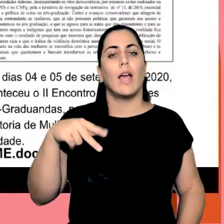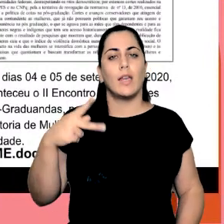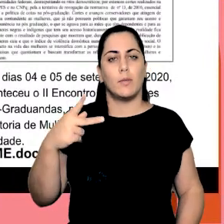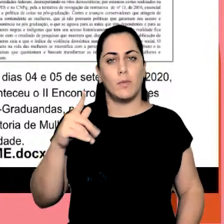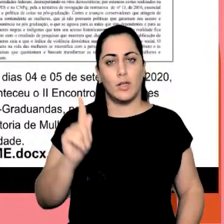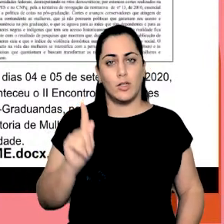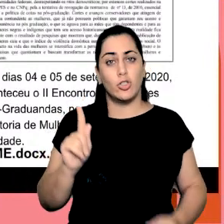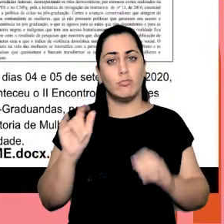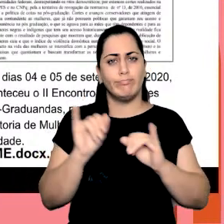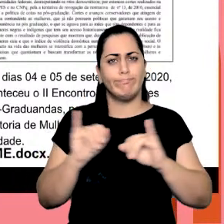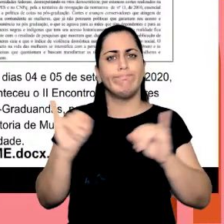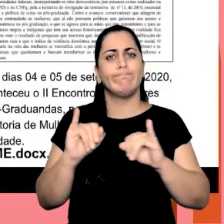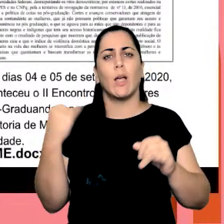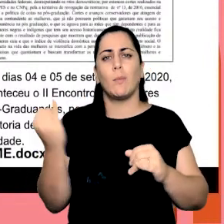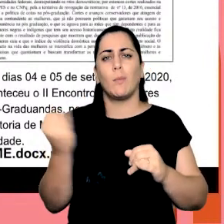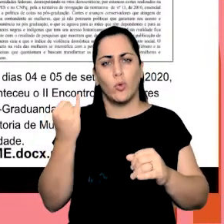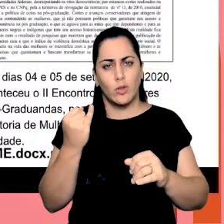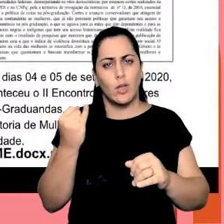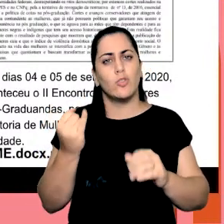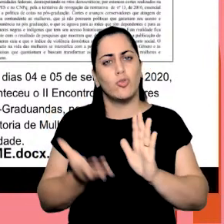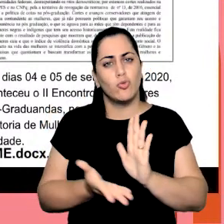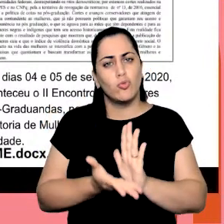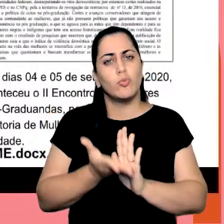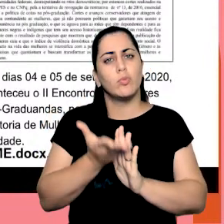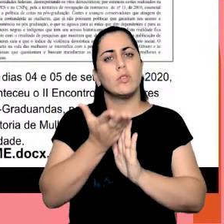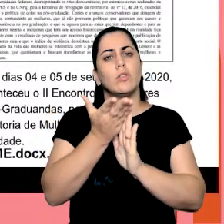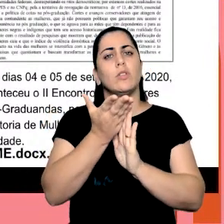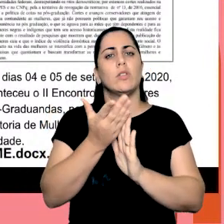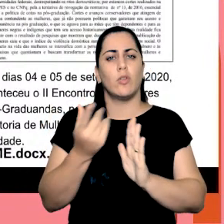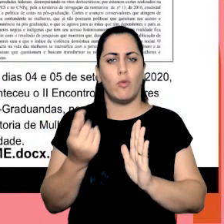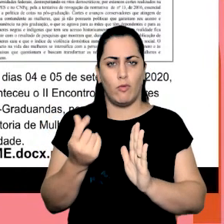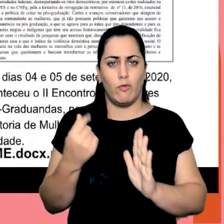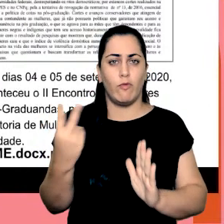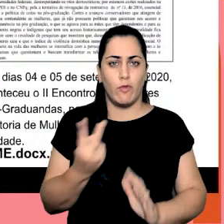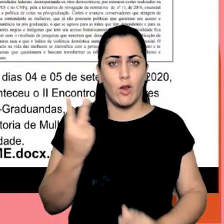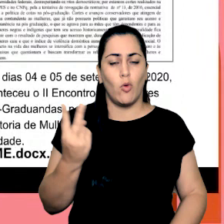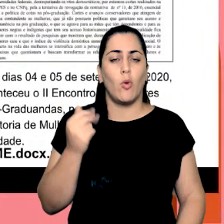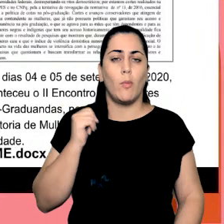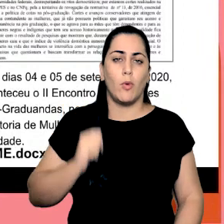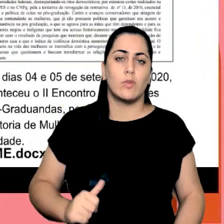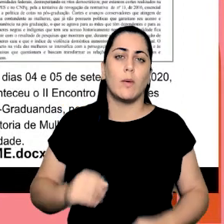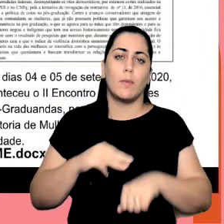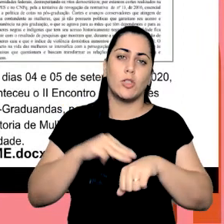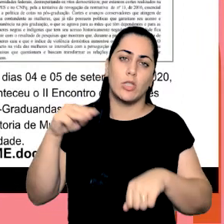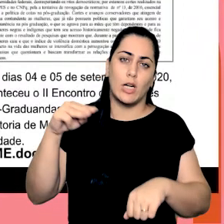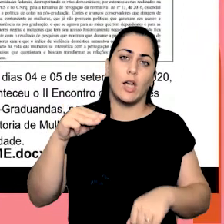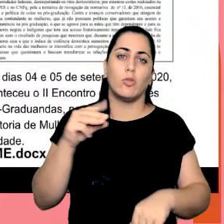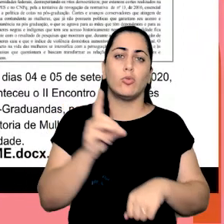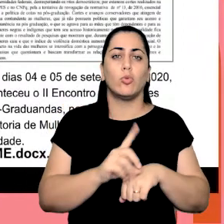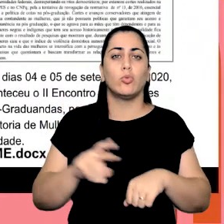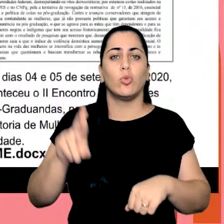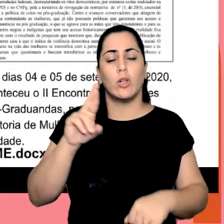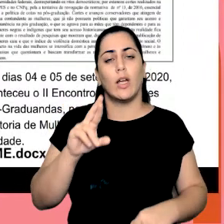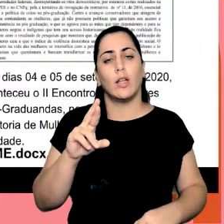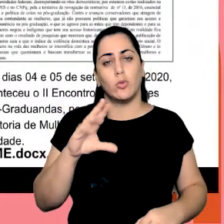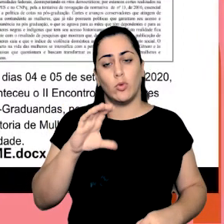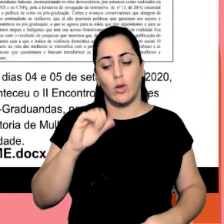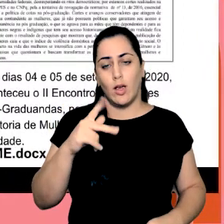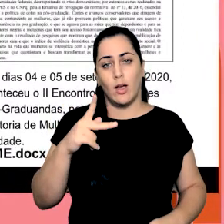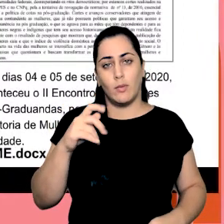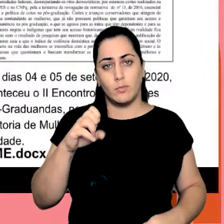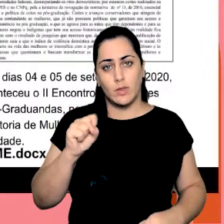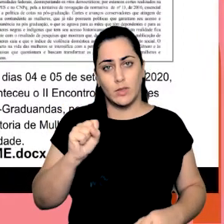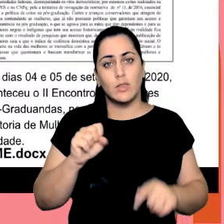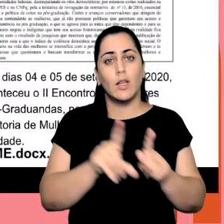campanha importante para que seja atualizado reajustado os valores de bolsa de mestrado doutorado da CAPES e do CNPq e